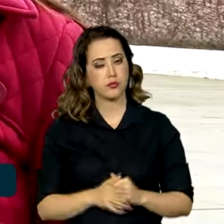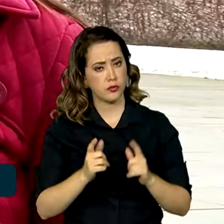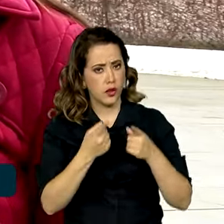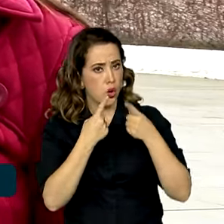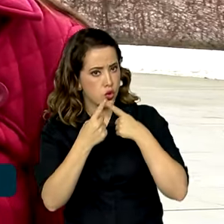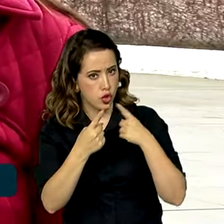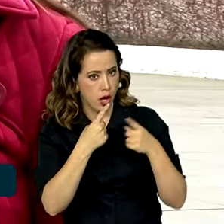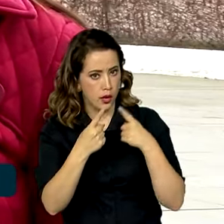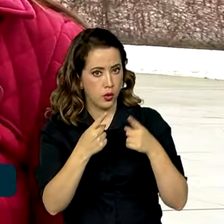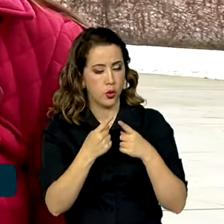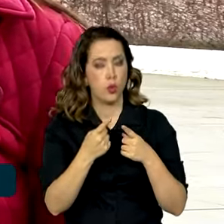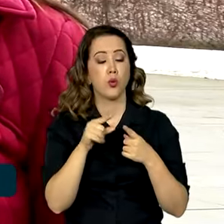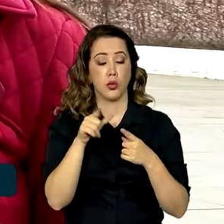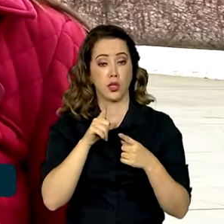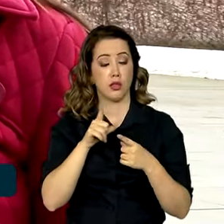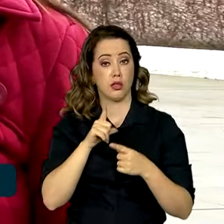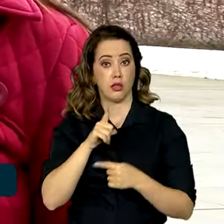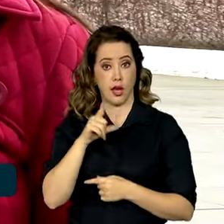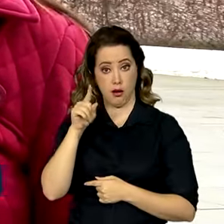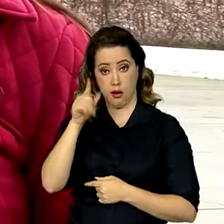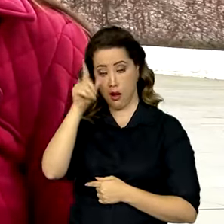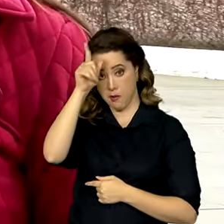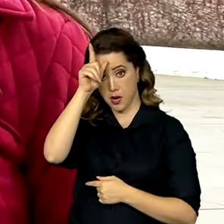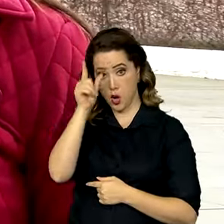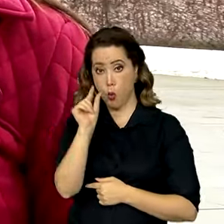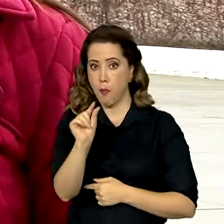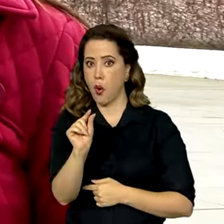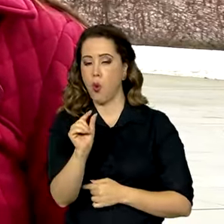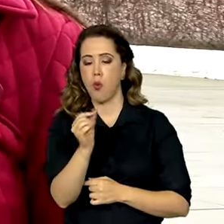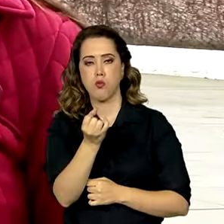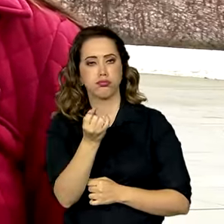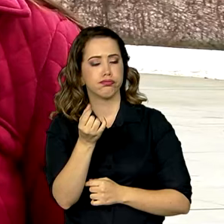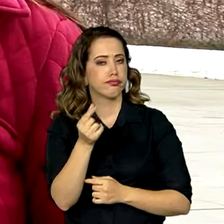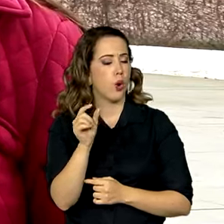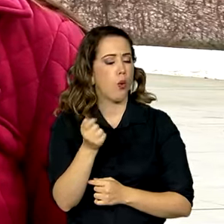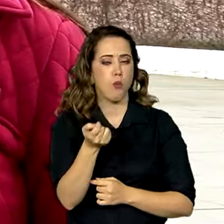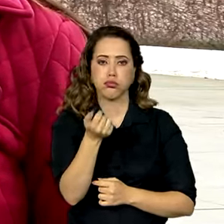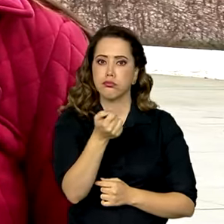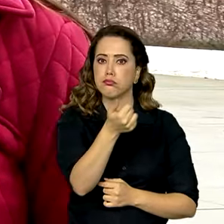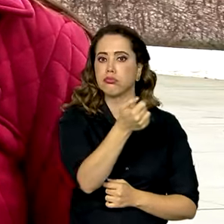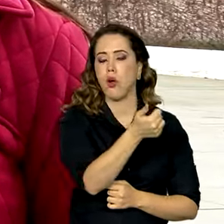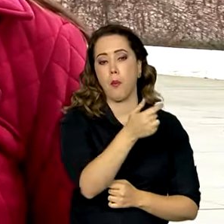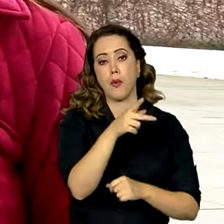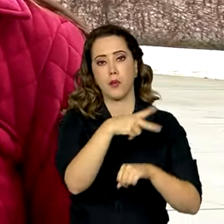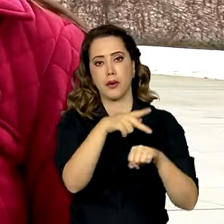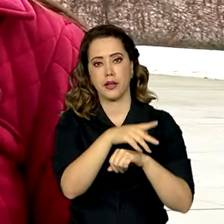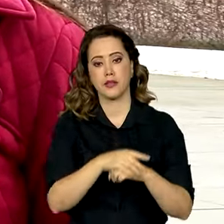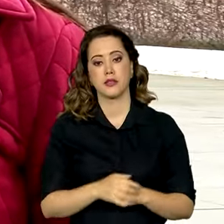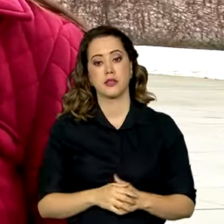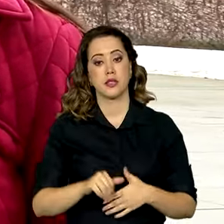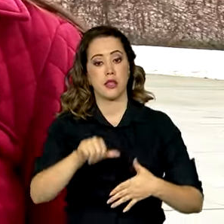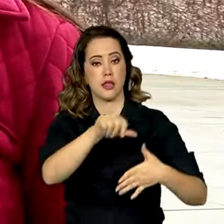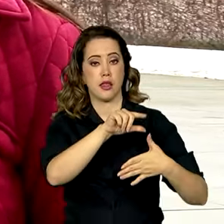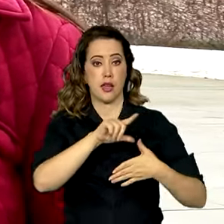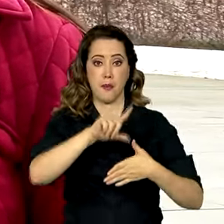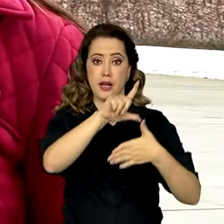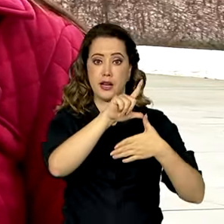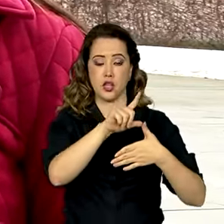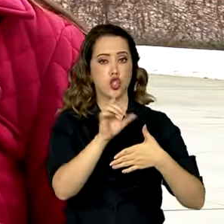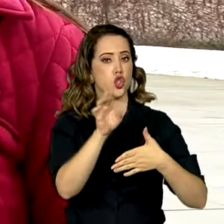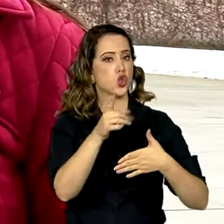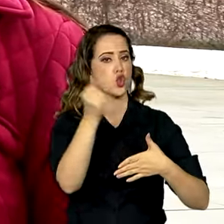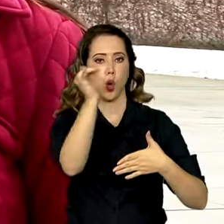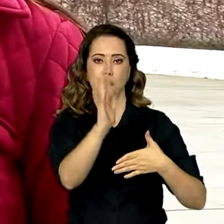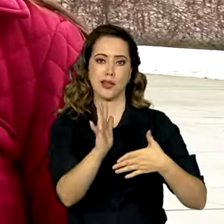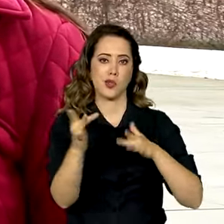mantém com poucos países. Na América Latina, por exemplo, essa reunião só foi feita com o Brasil, e uma única vez em